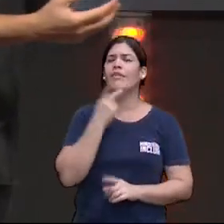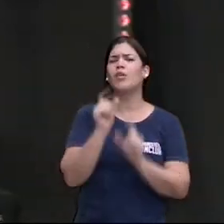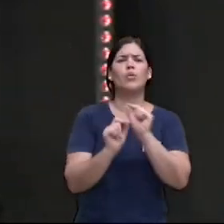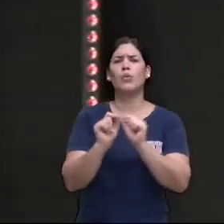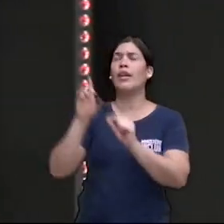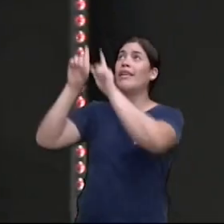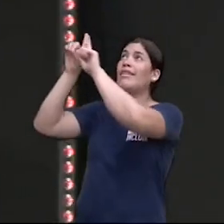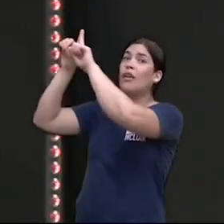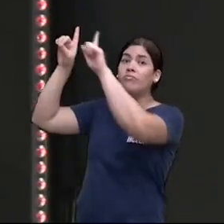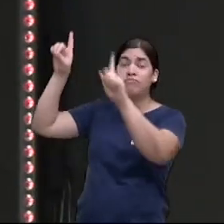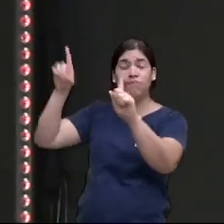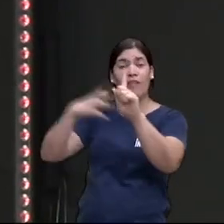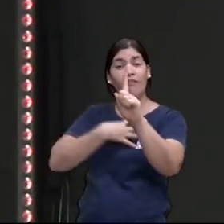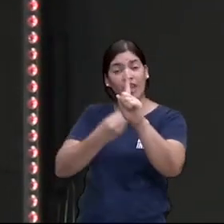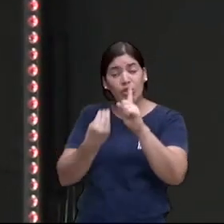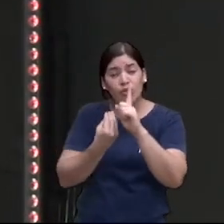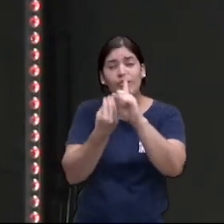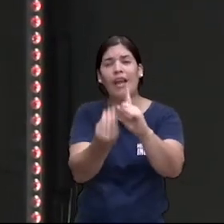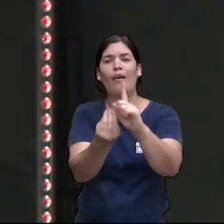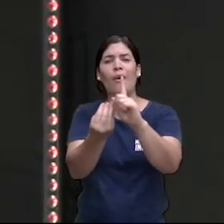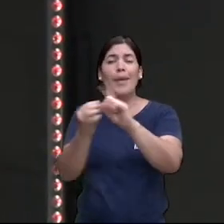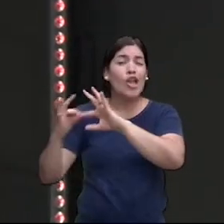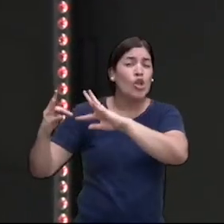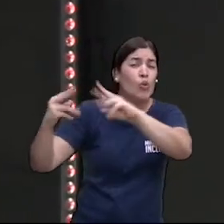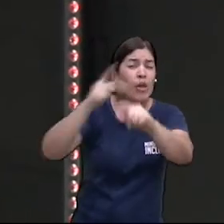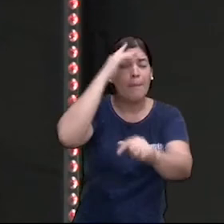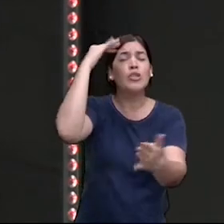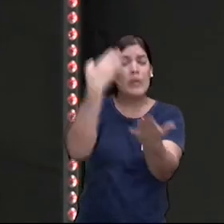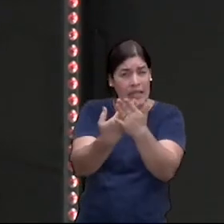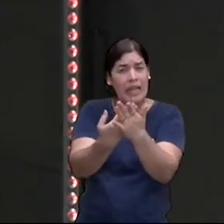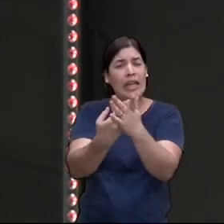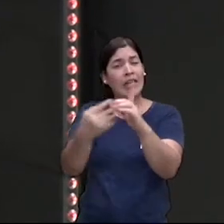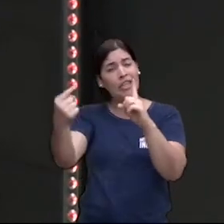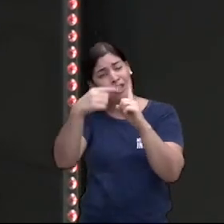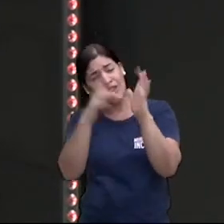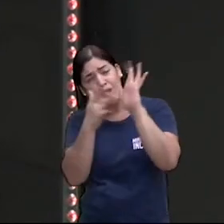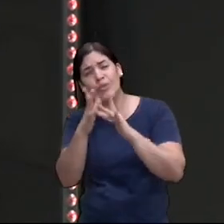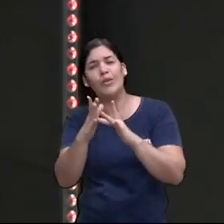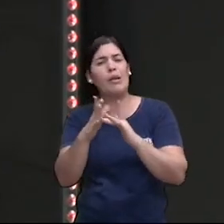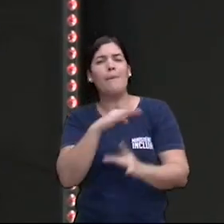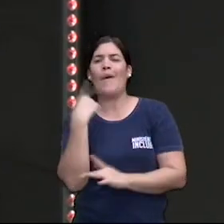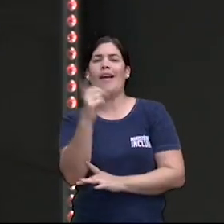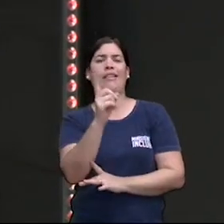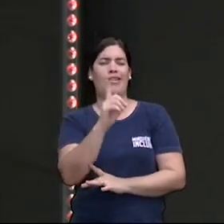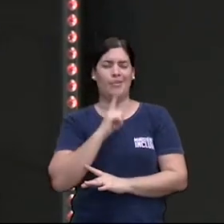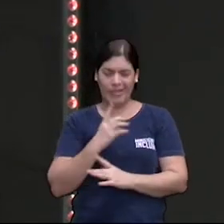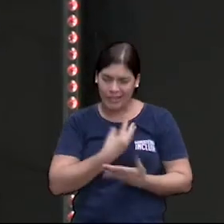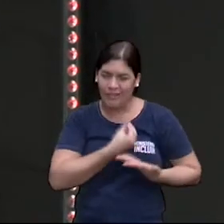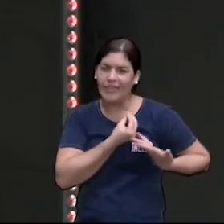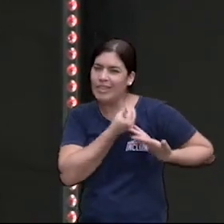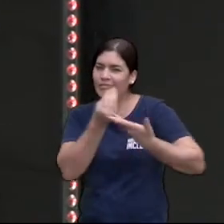que deu o seu único filho para que todo aquele que nele crê não pereça mas tenha a vida eterna